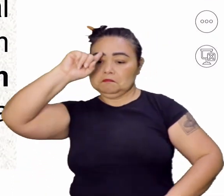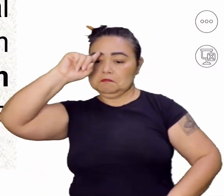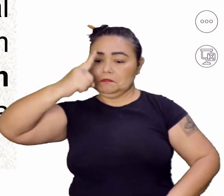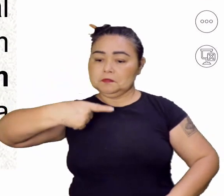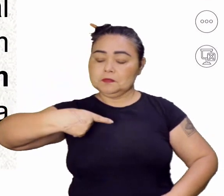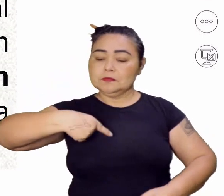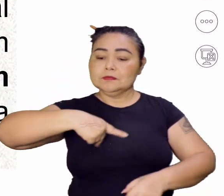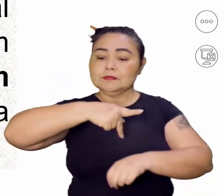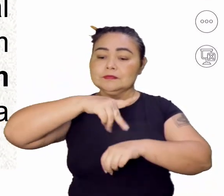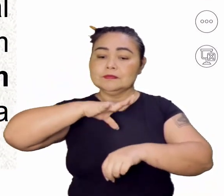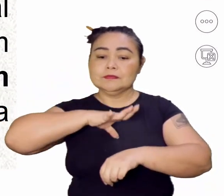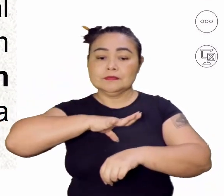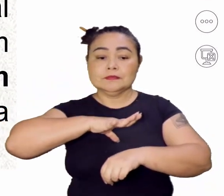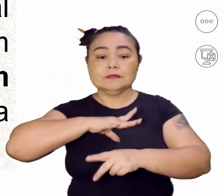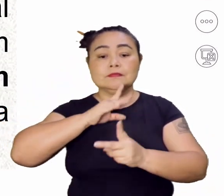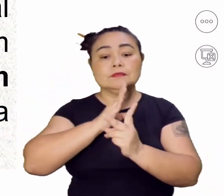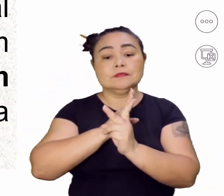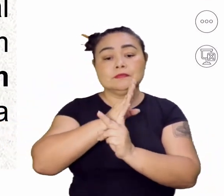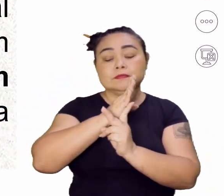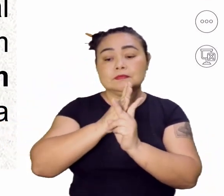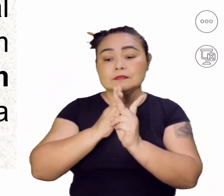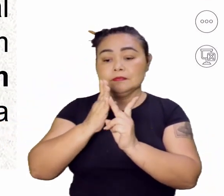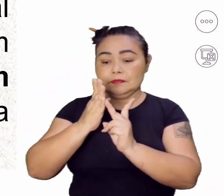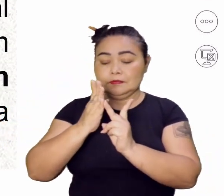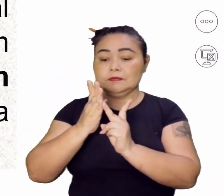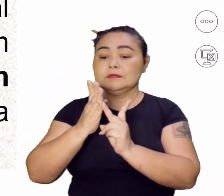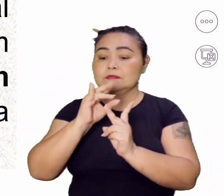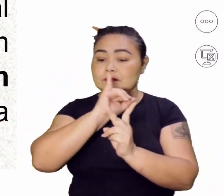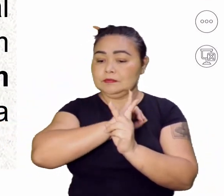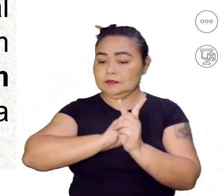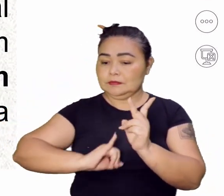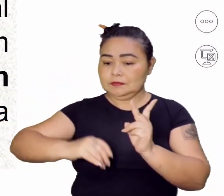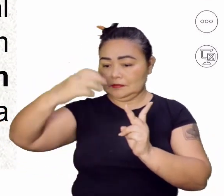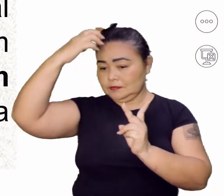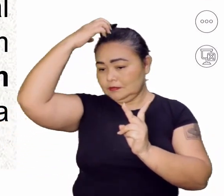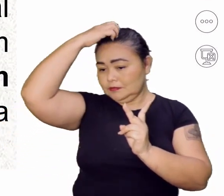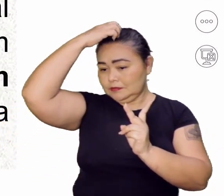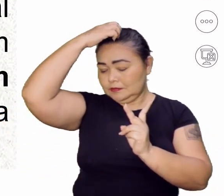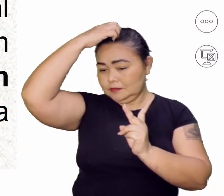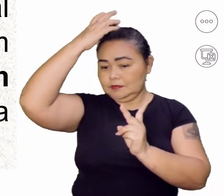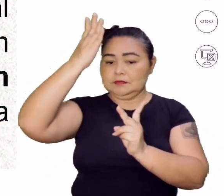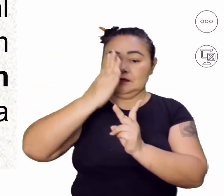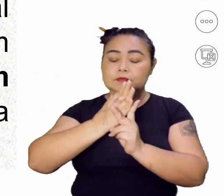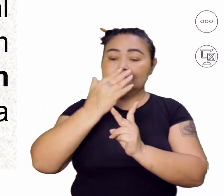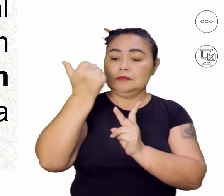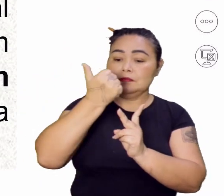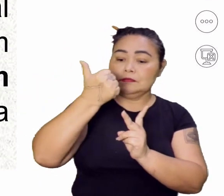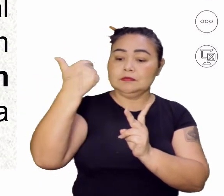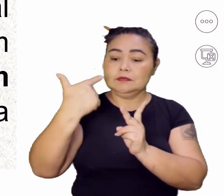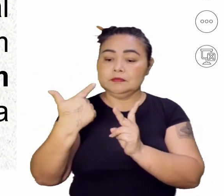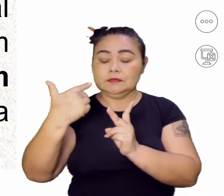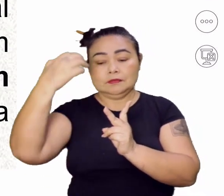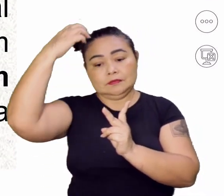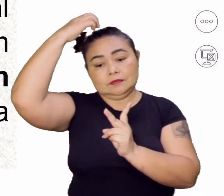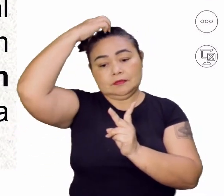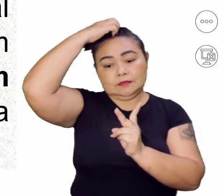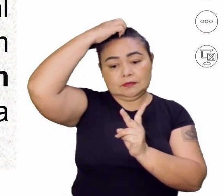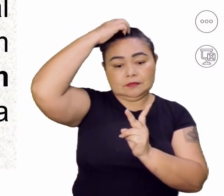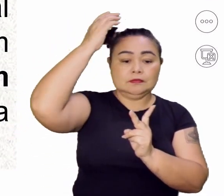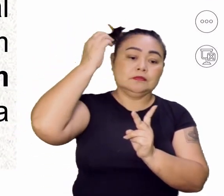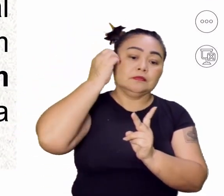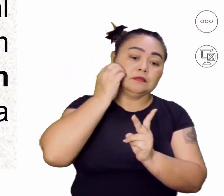Os dois imperadores que governaram o Brasil durante o período imperial, do I e II reinado, foram Dom Pedro I